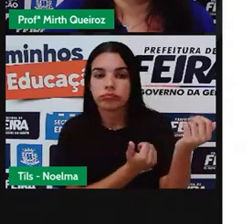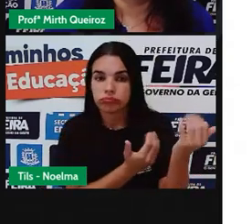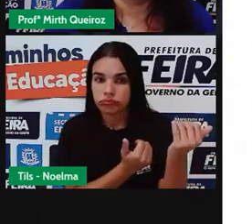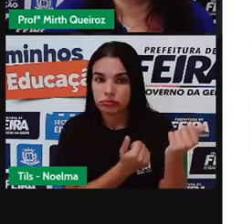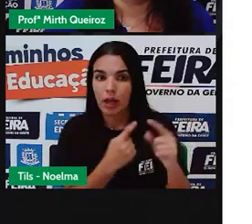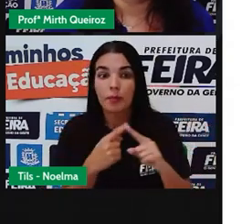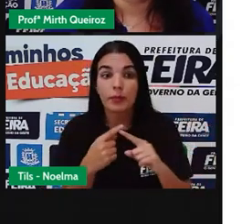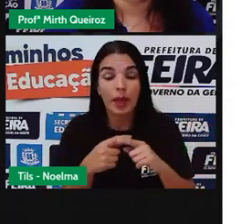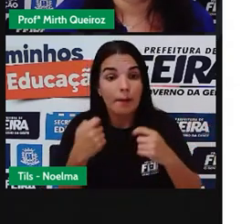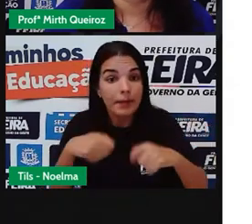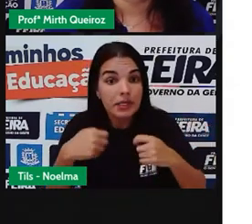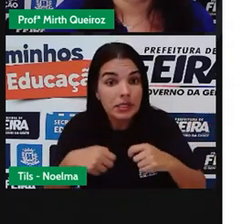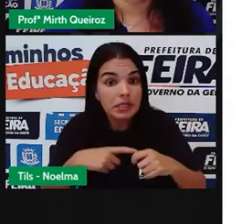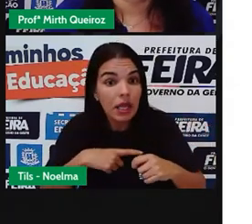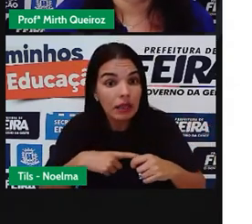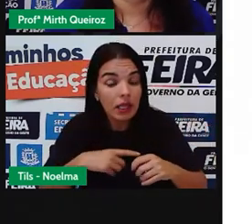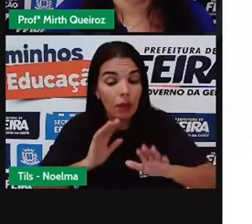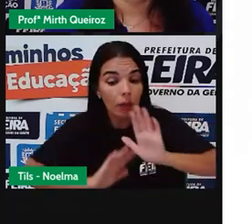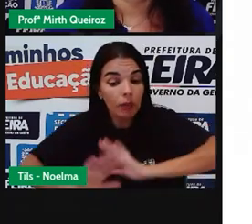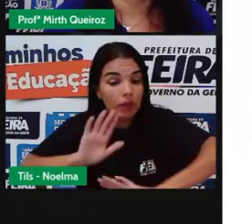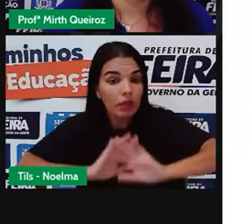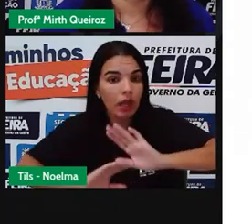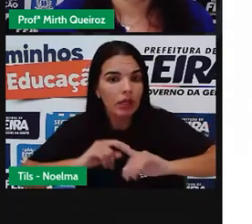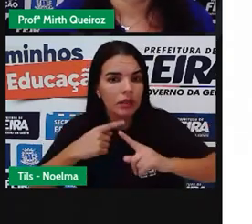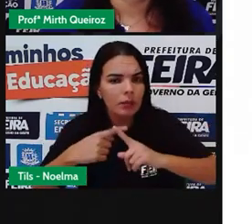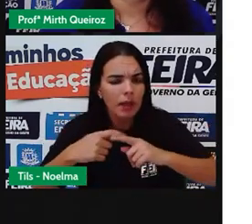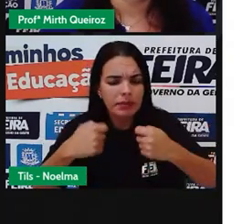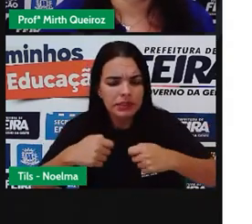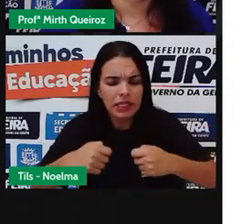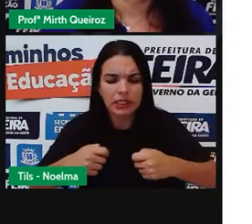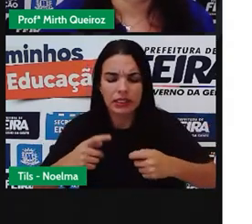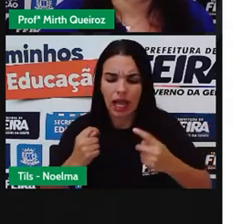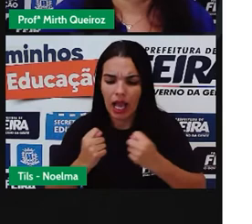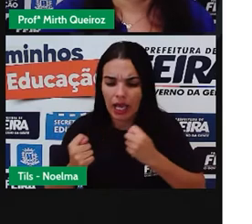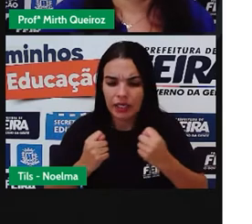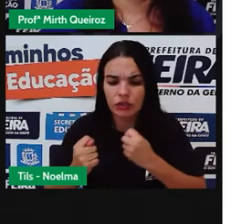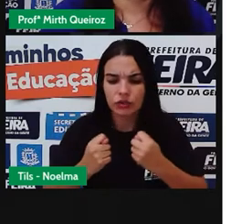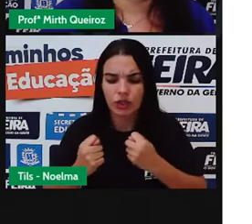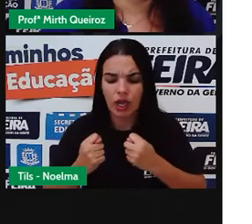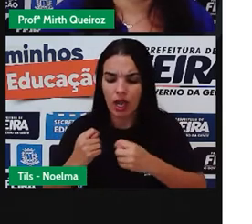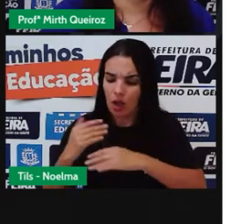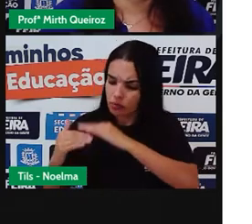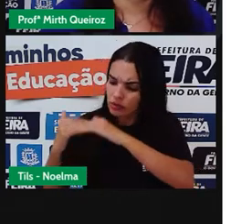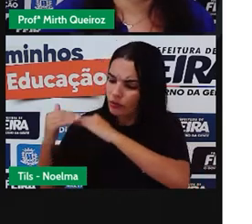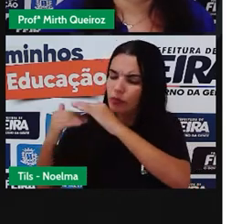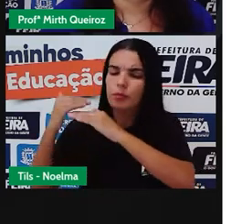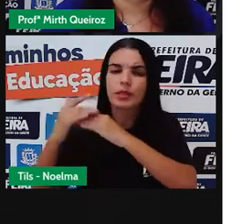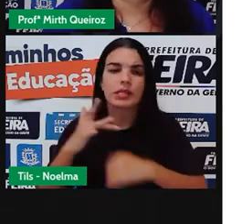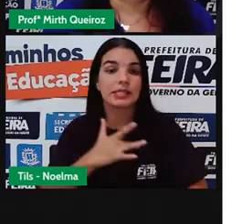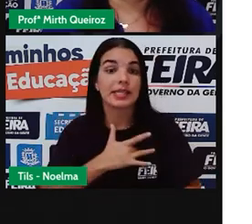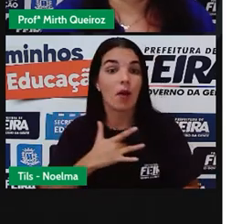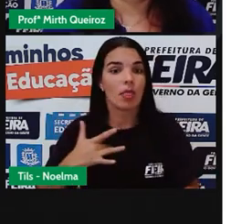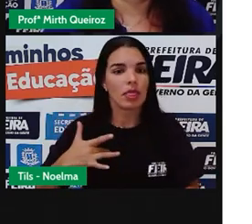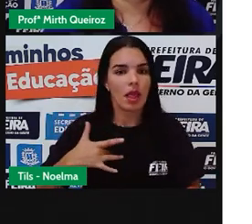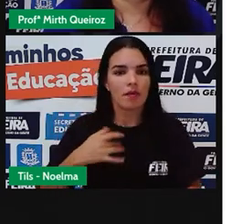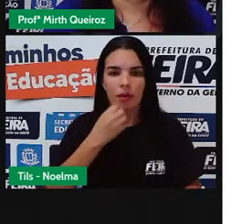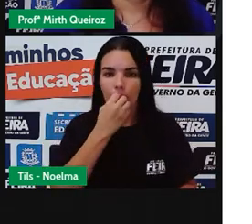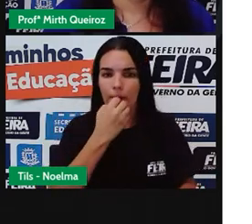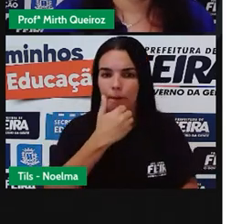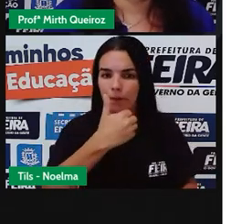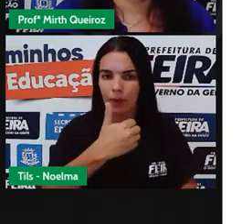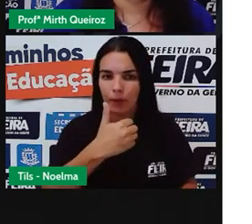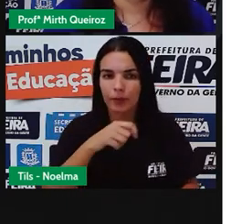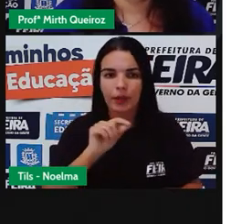importante manter alguns cuidados para garantir o desenvolvimento saudável do nosso corpo. Que cuidados são esses, Pró? Por exemplo,